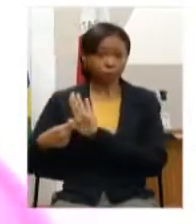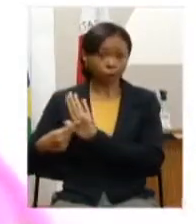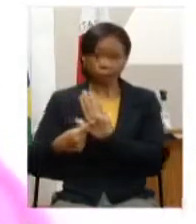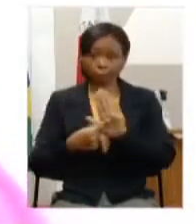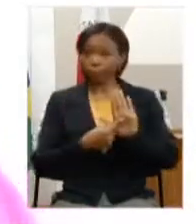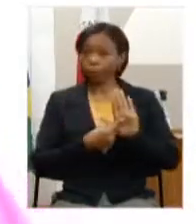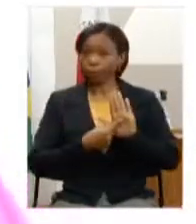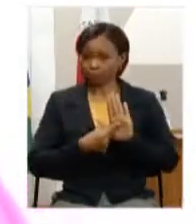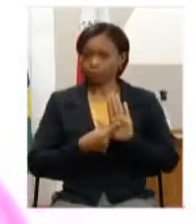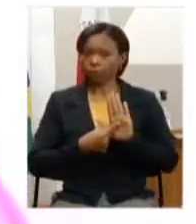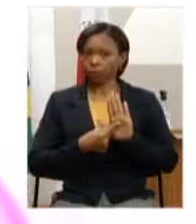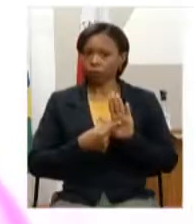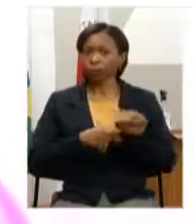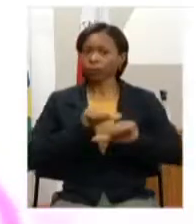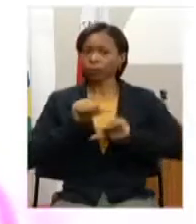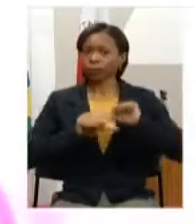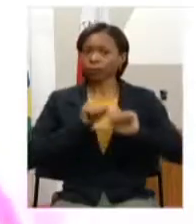sugestões de alteração no PPAG 2023